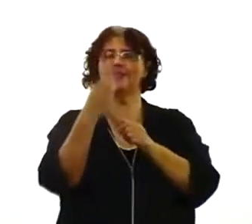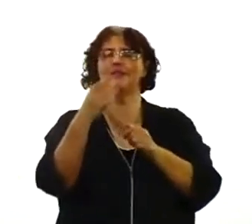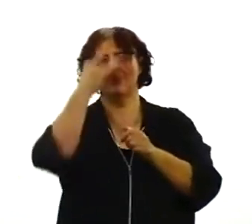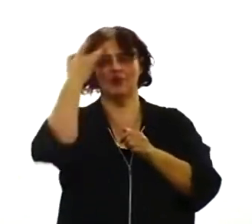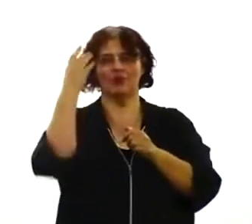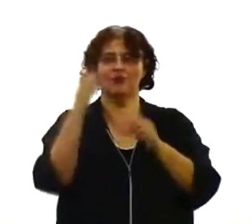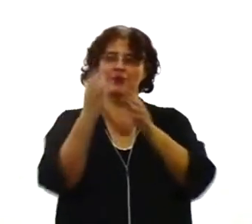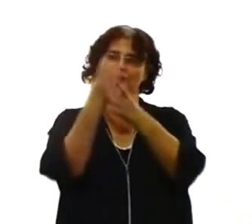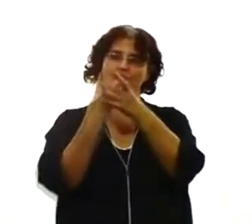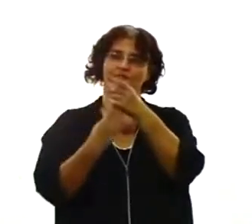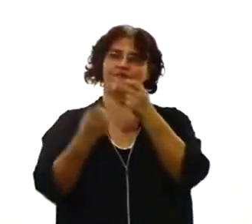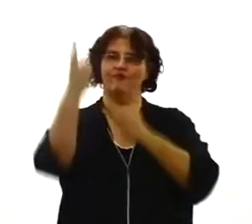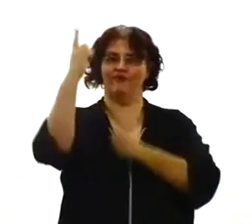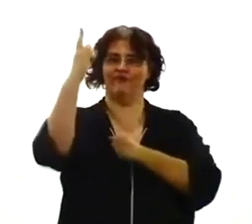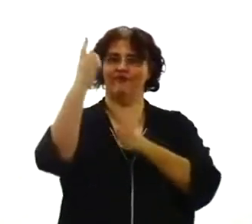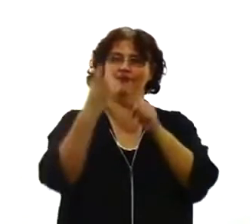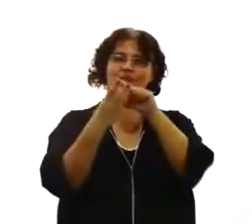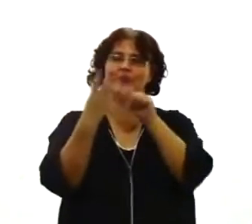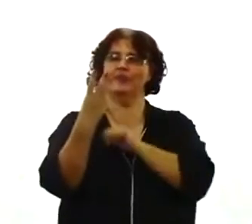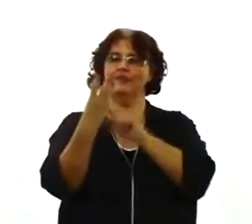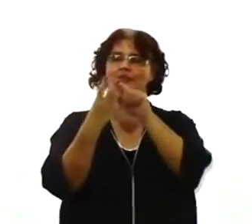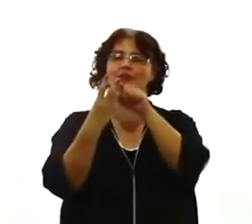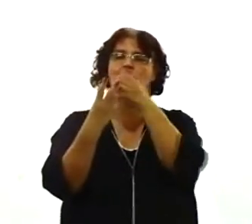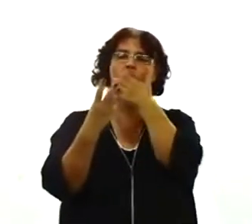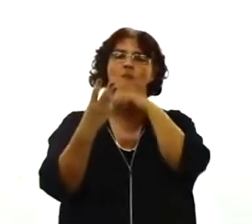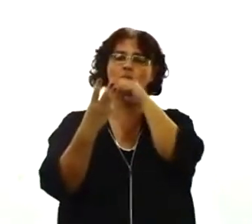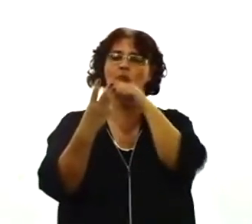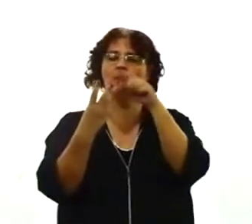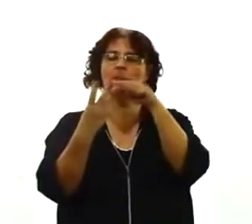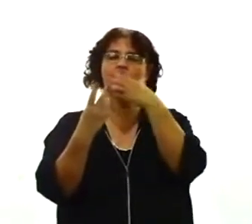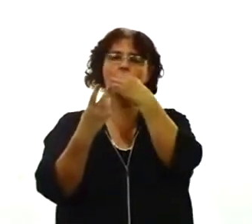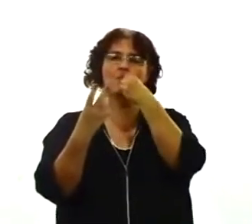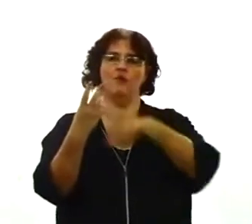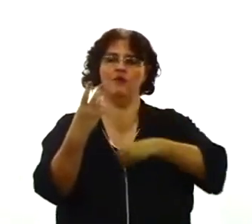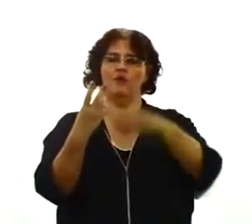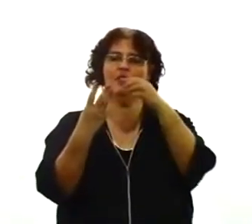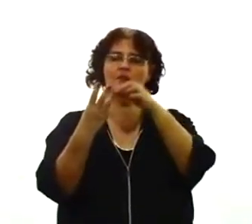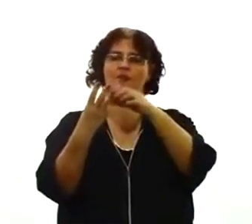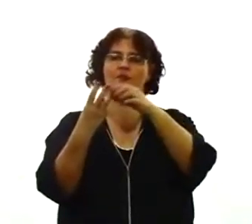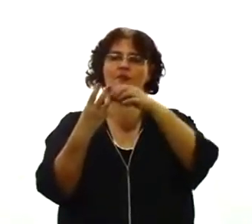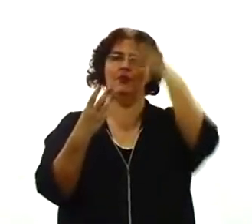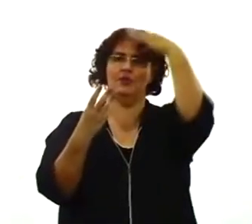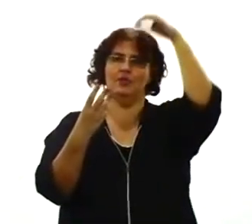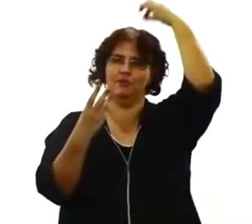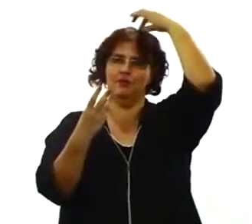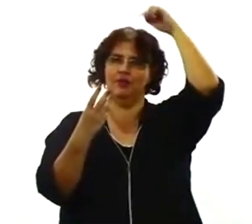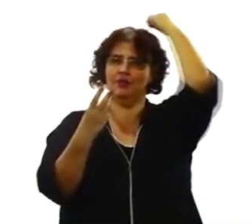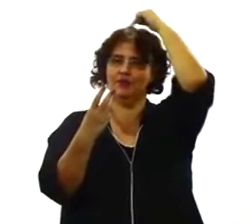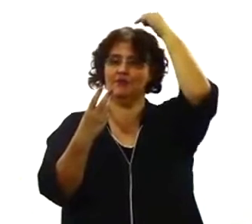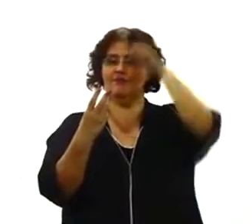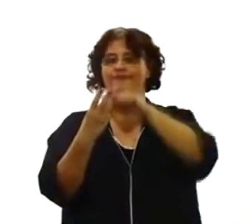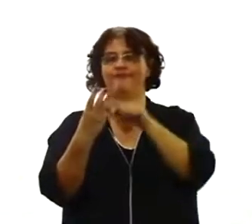há alguma confusão na trindade. Nunca houve. A trindade vive além da unidade.